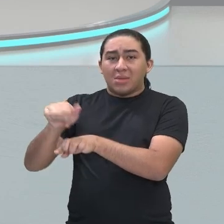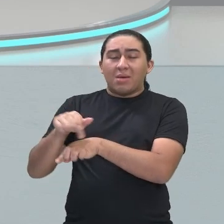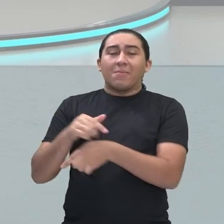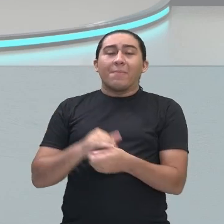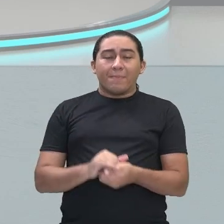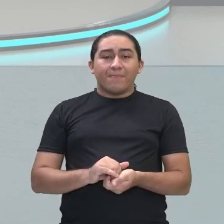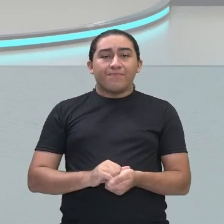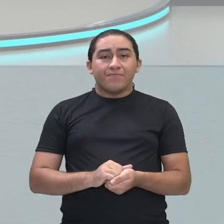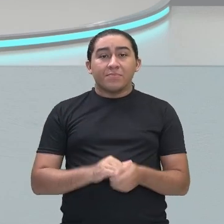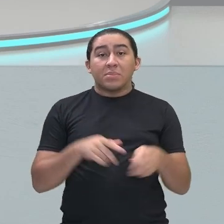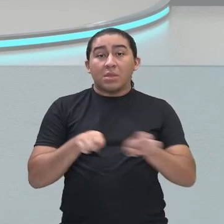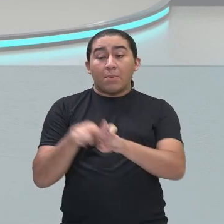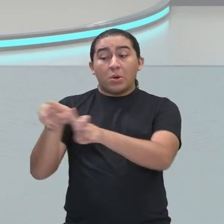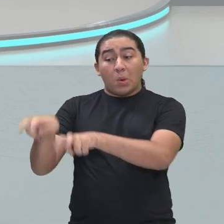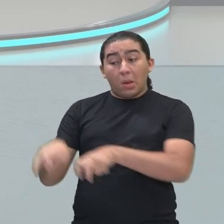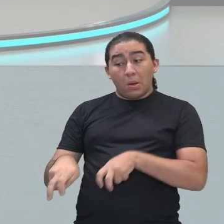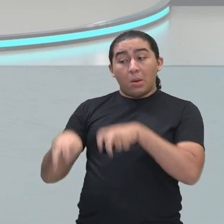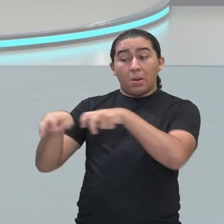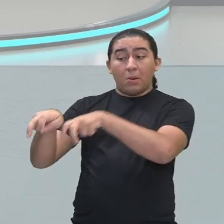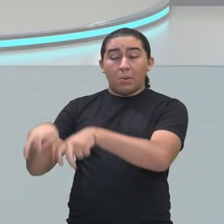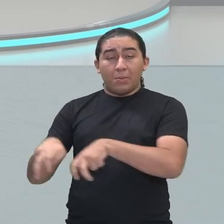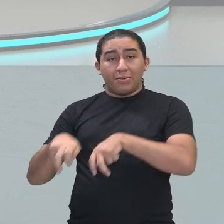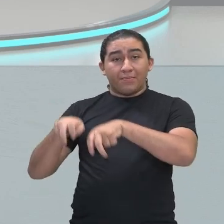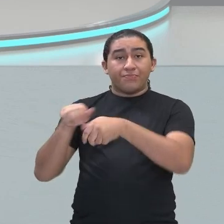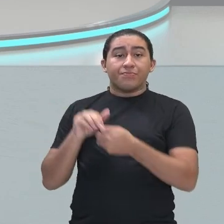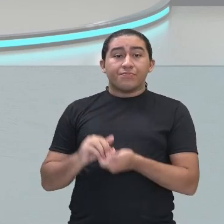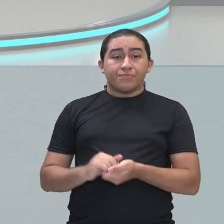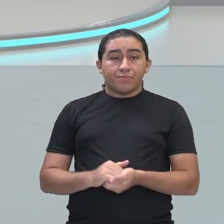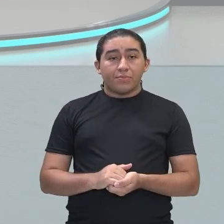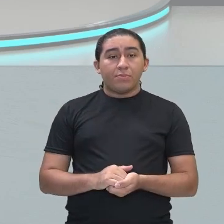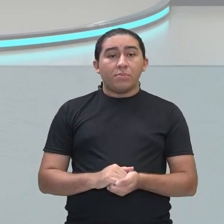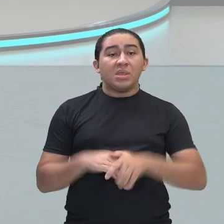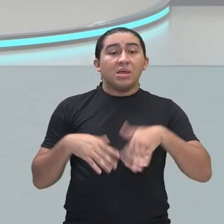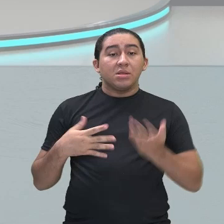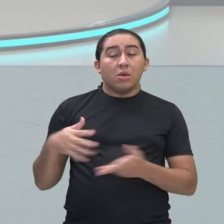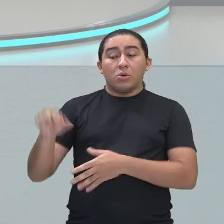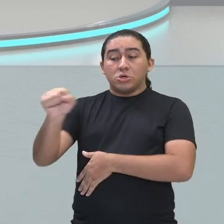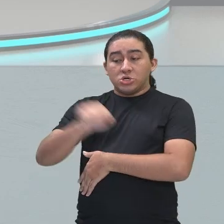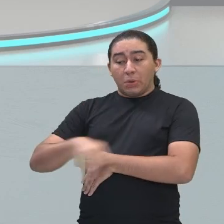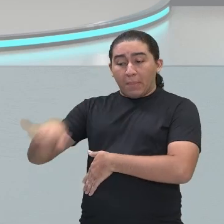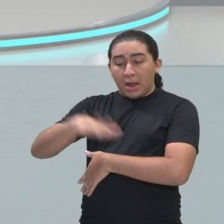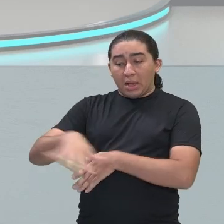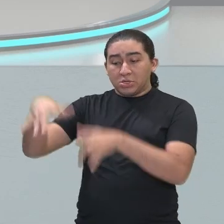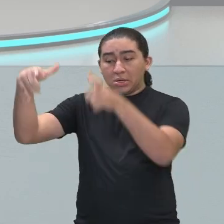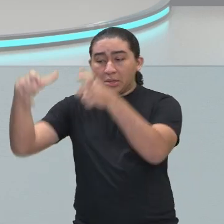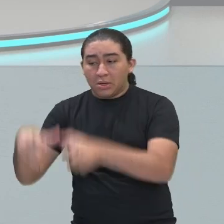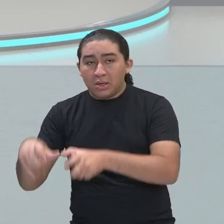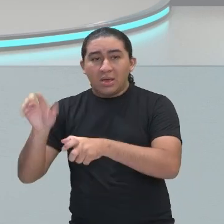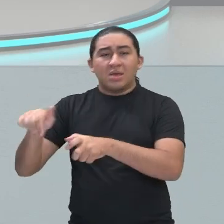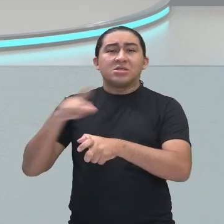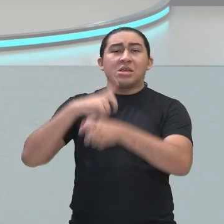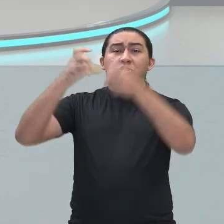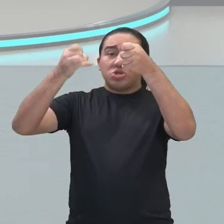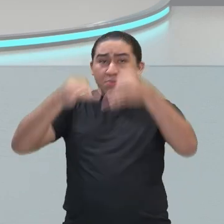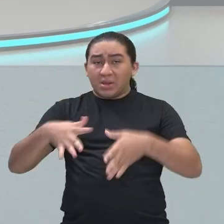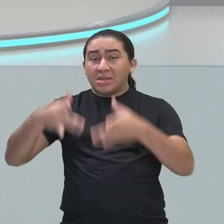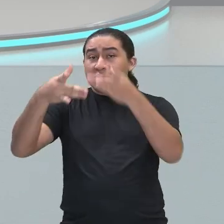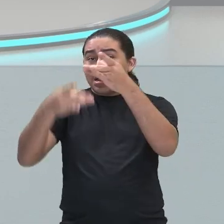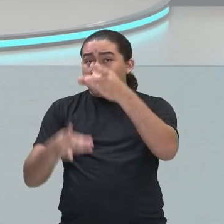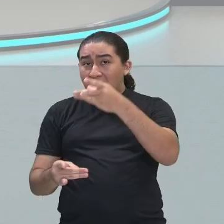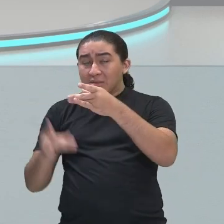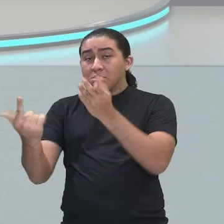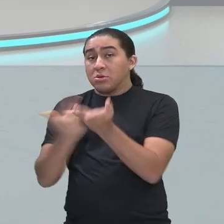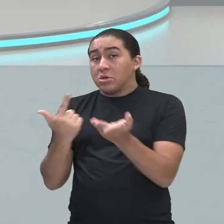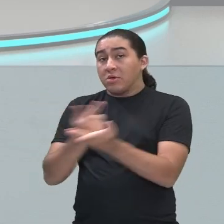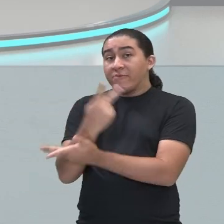E no campo. Então, a área que eles vão retratar em suas obras, que